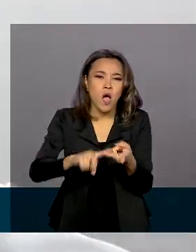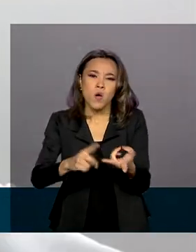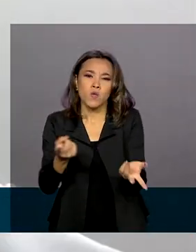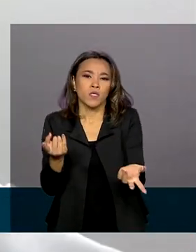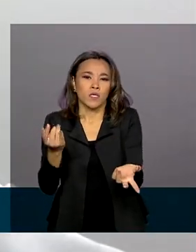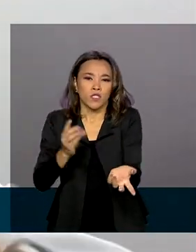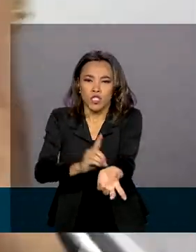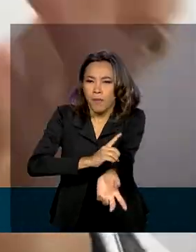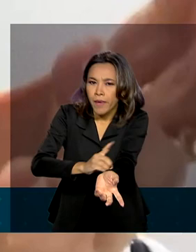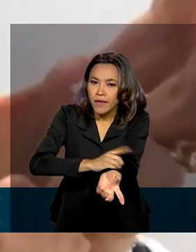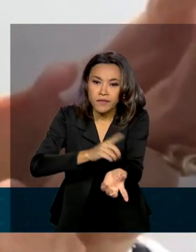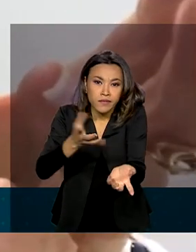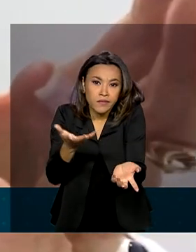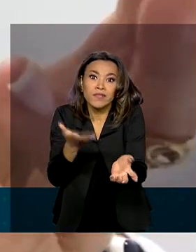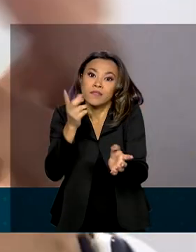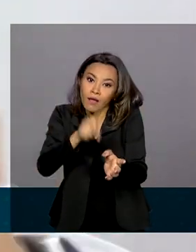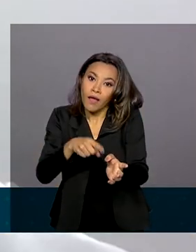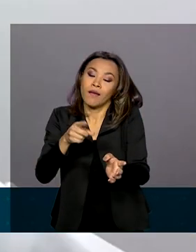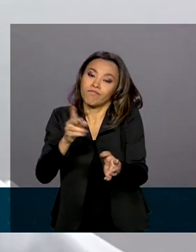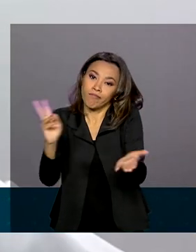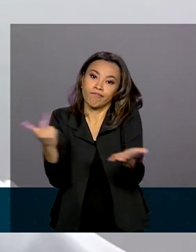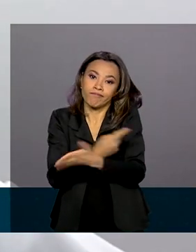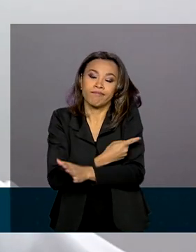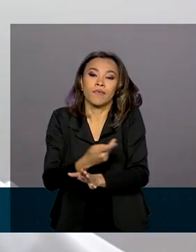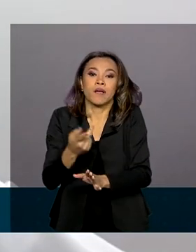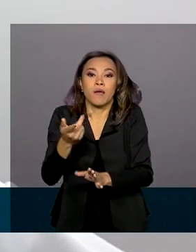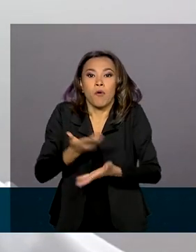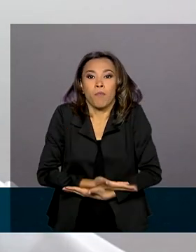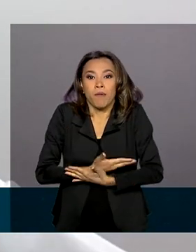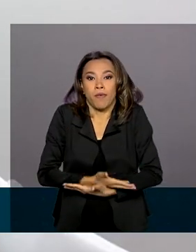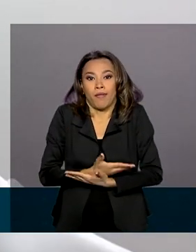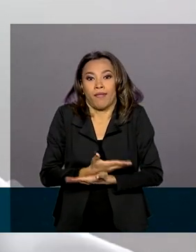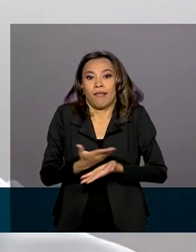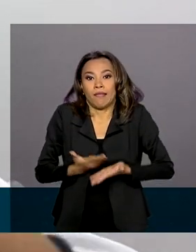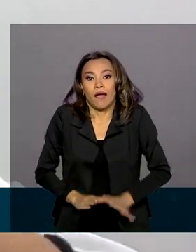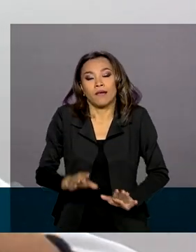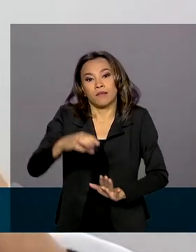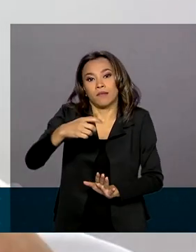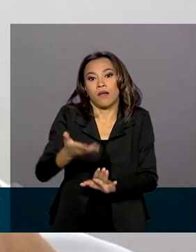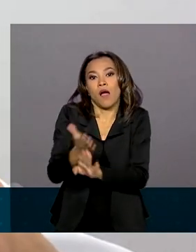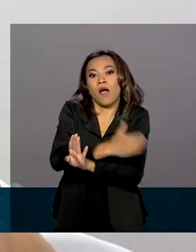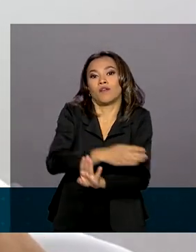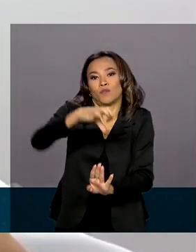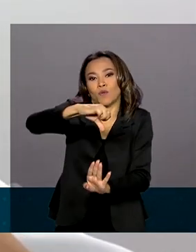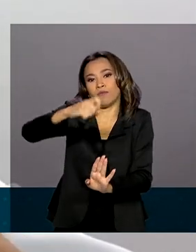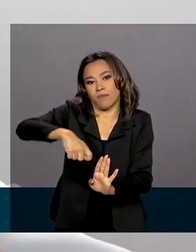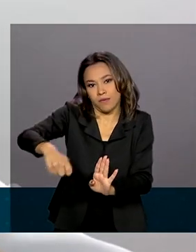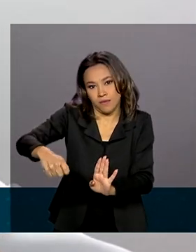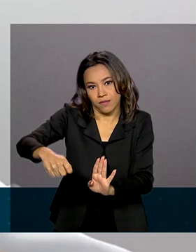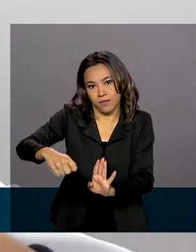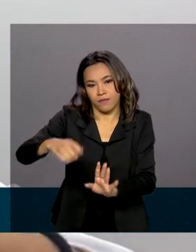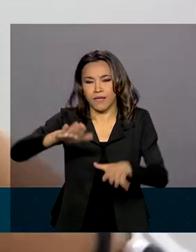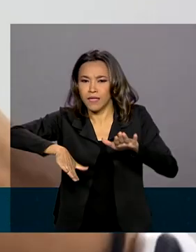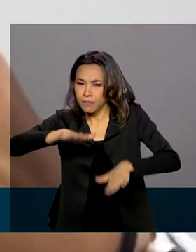urinária, que são causas de prematuridade. Uma criança prematura, dependendo da